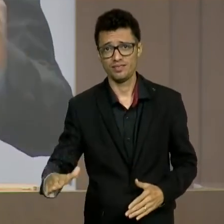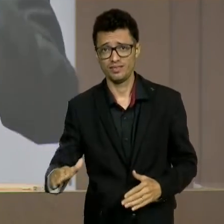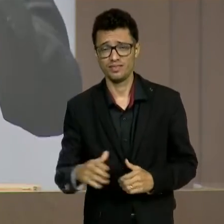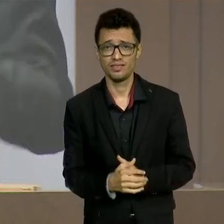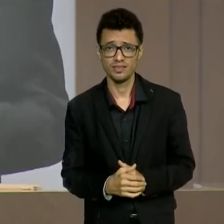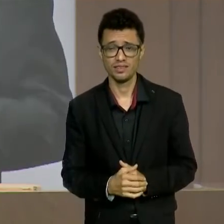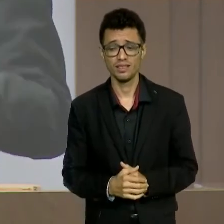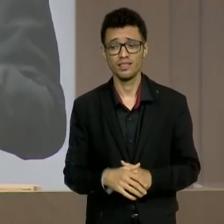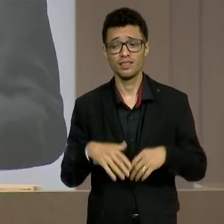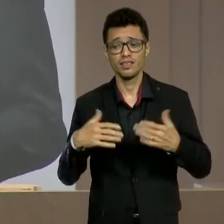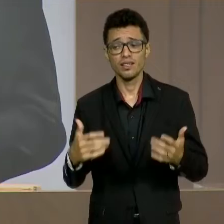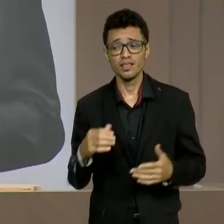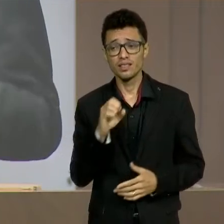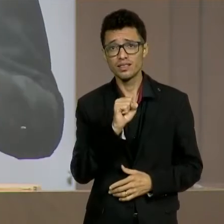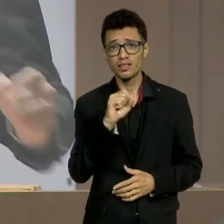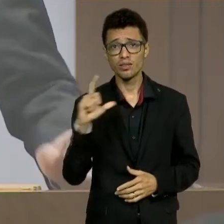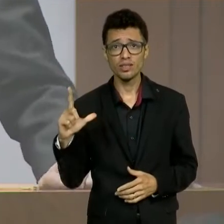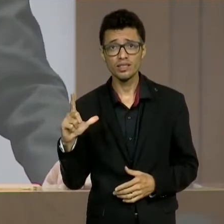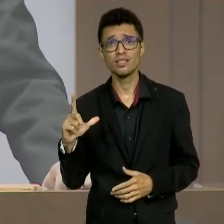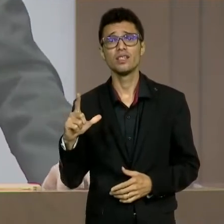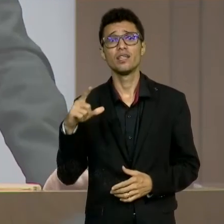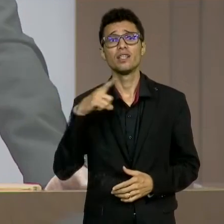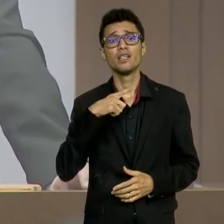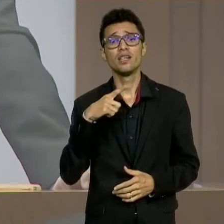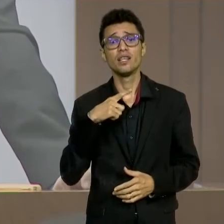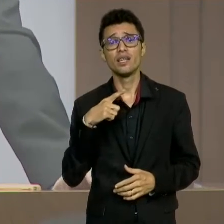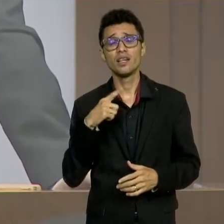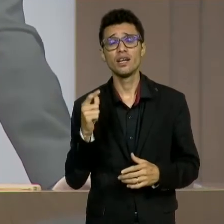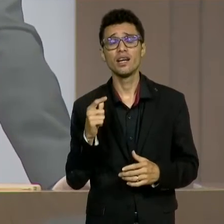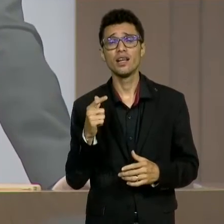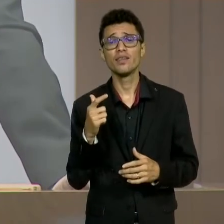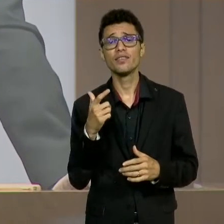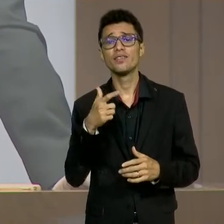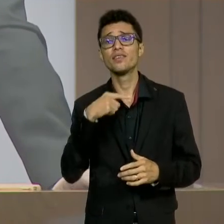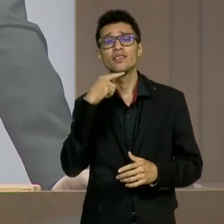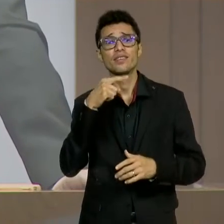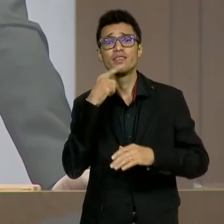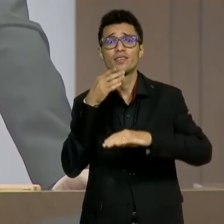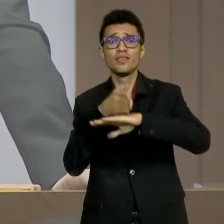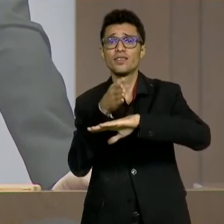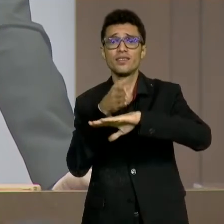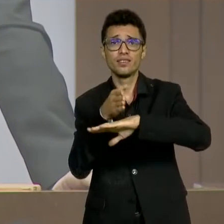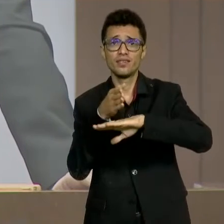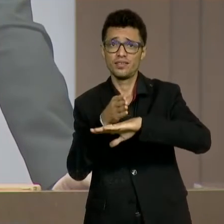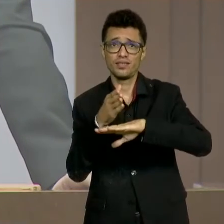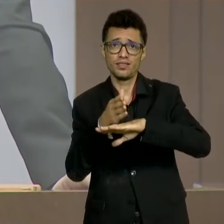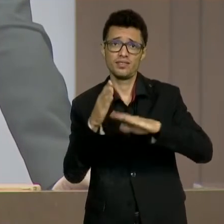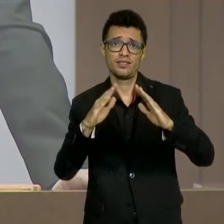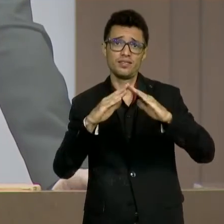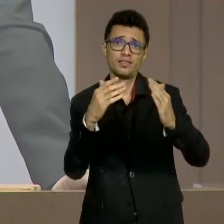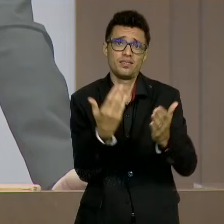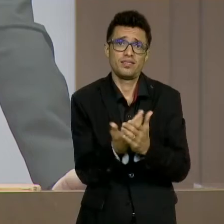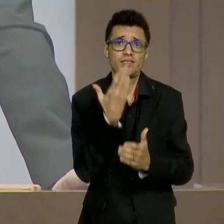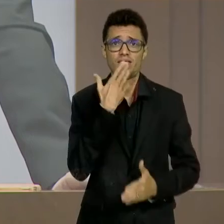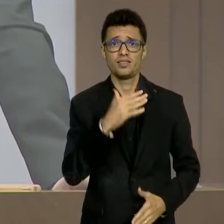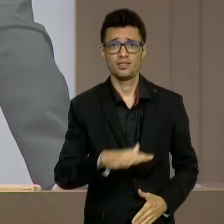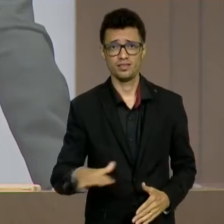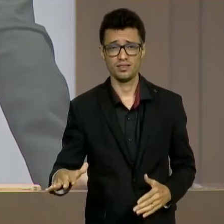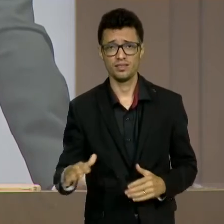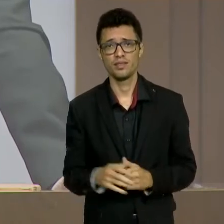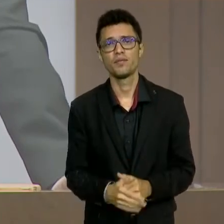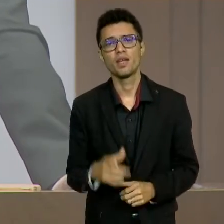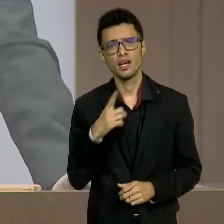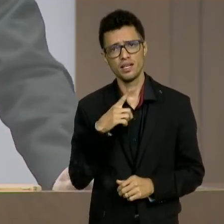não têm acesso a creches. E das 35 obras educacionais que estão